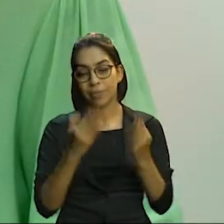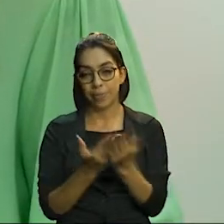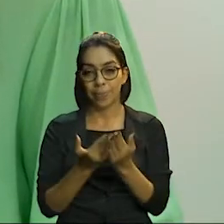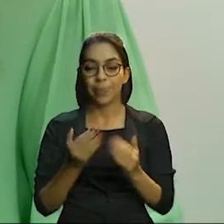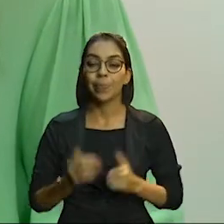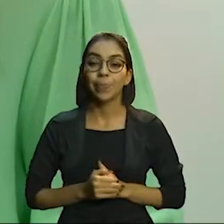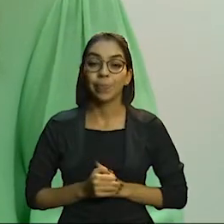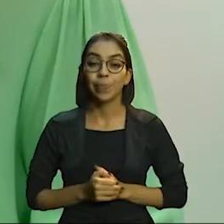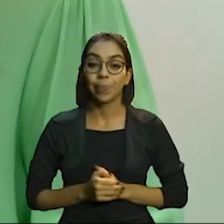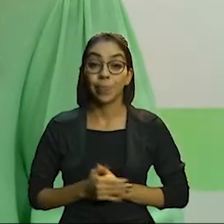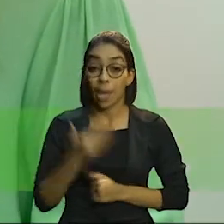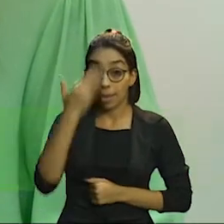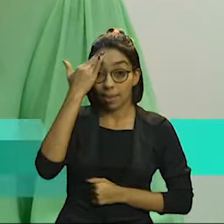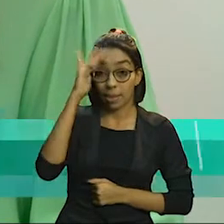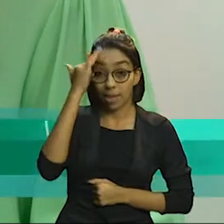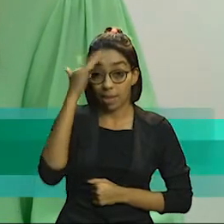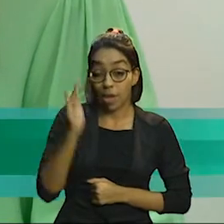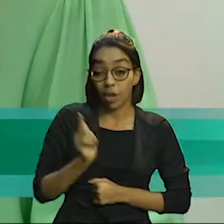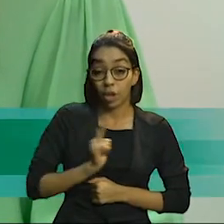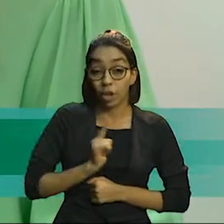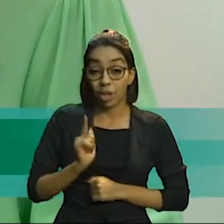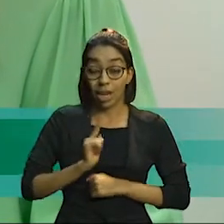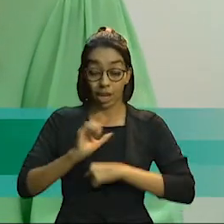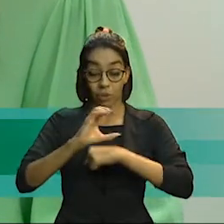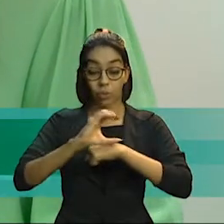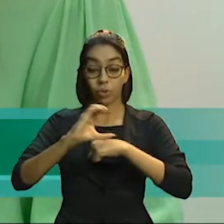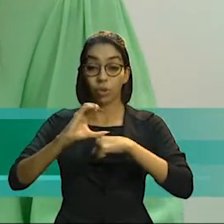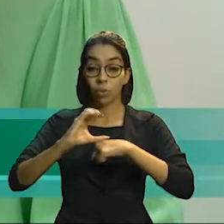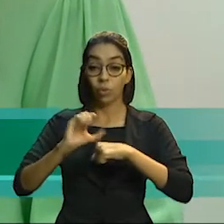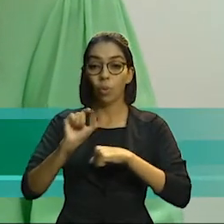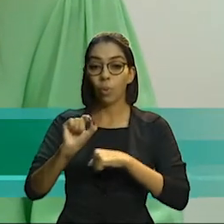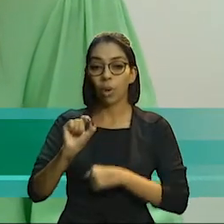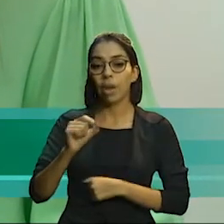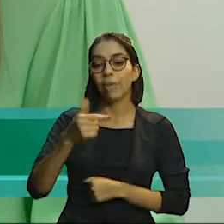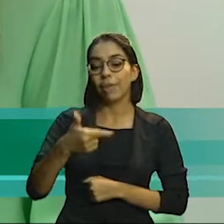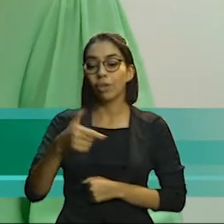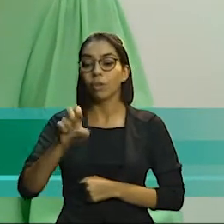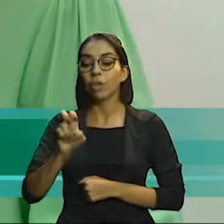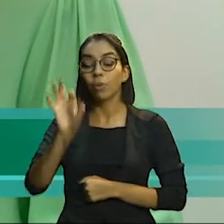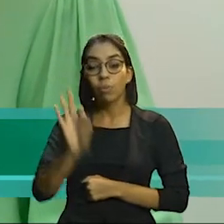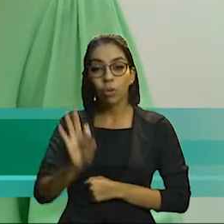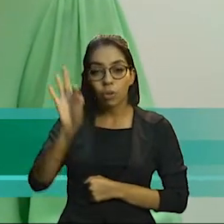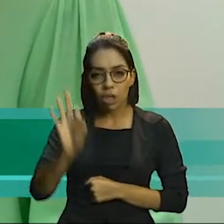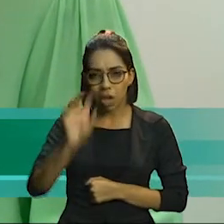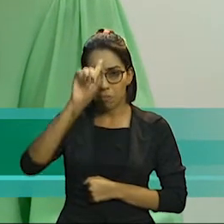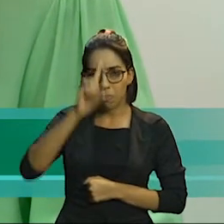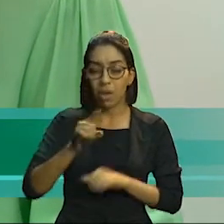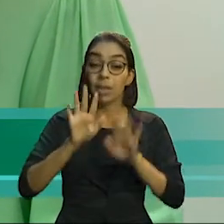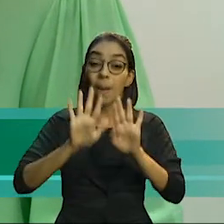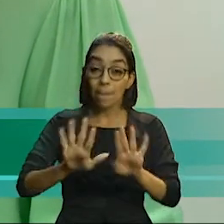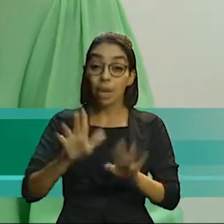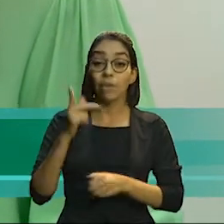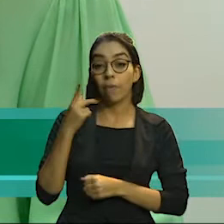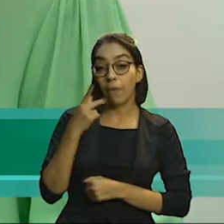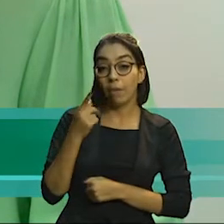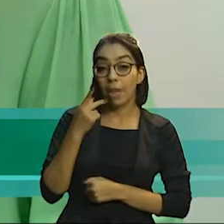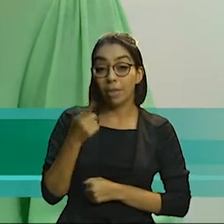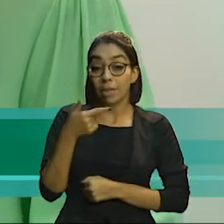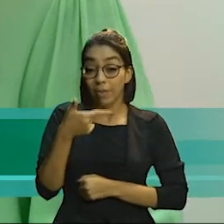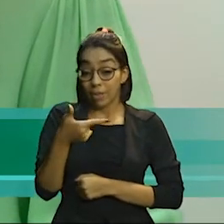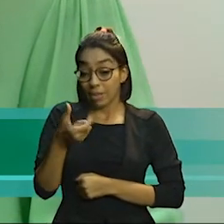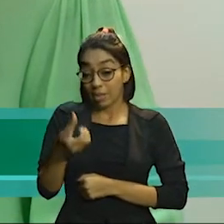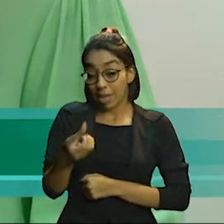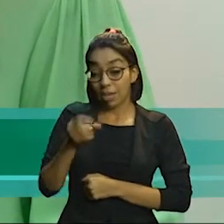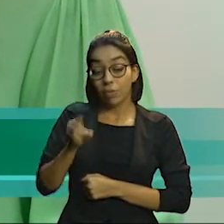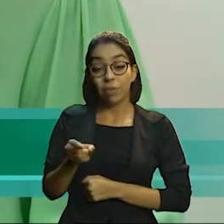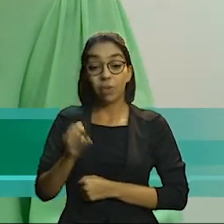uma ideia, o mínimo exigido pela Constituição é de 25%. Fortaleza atingiu em 2020 26,8